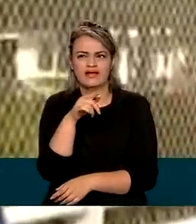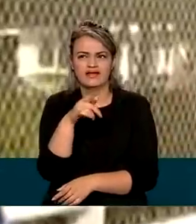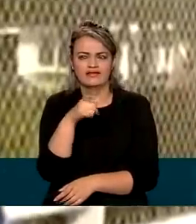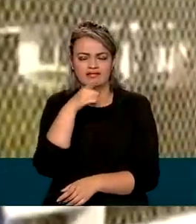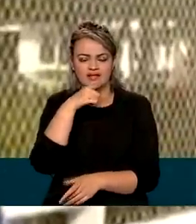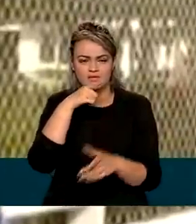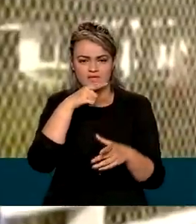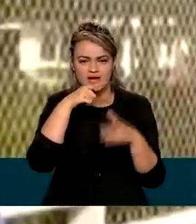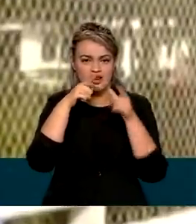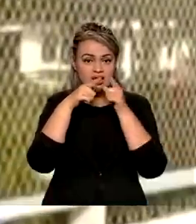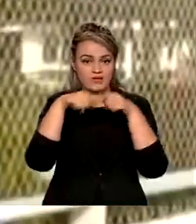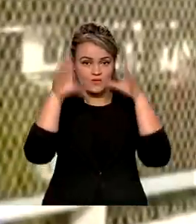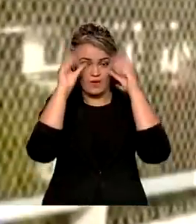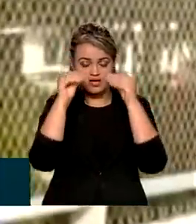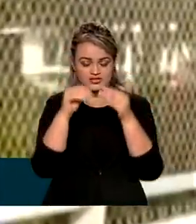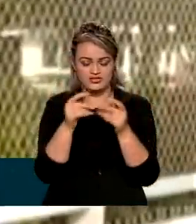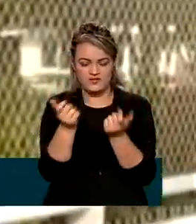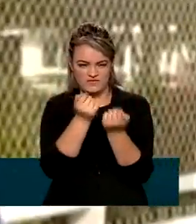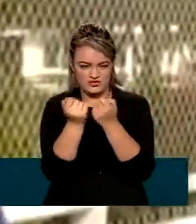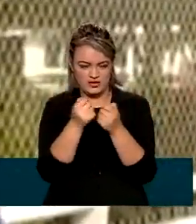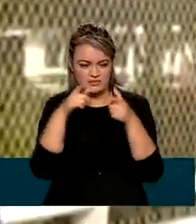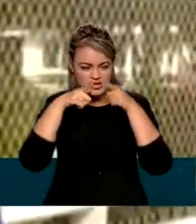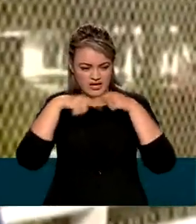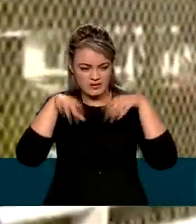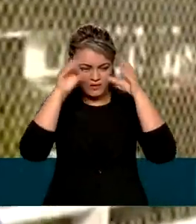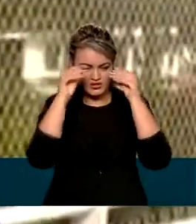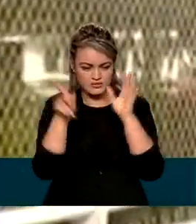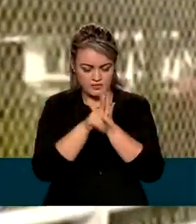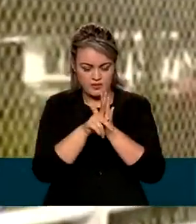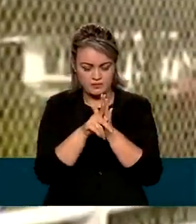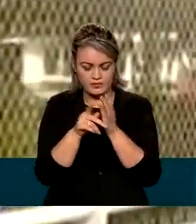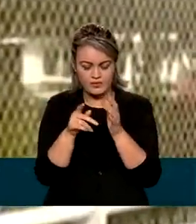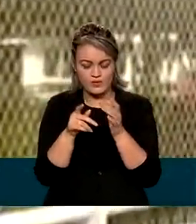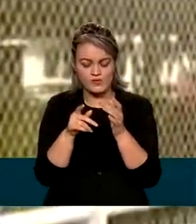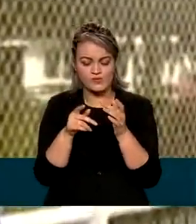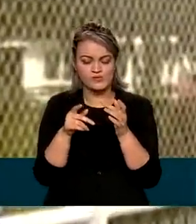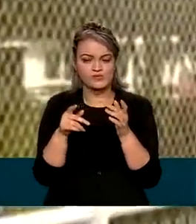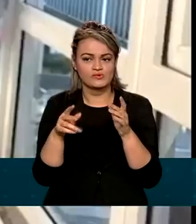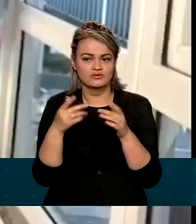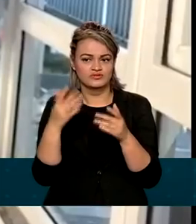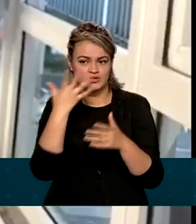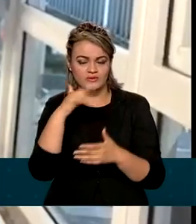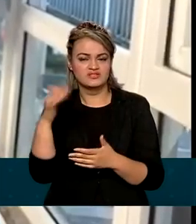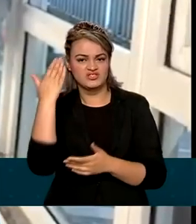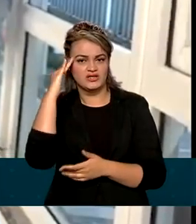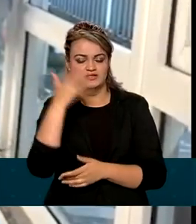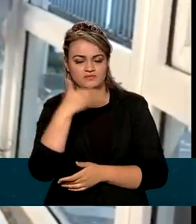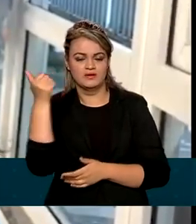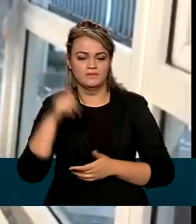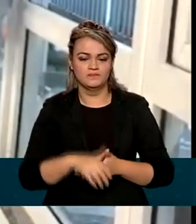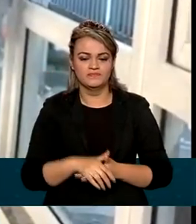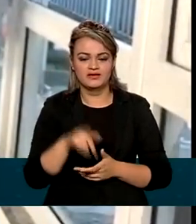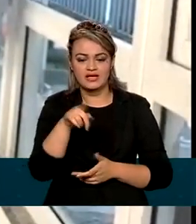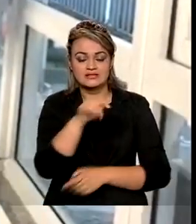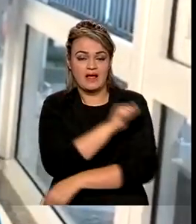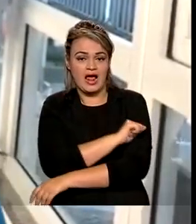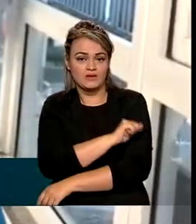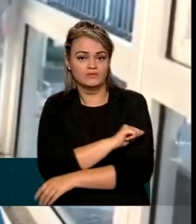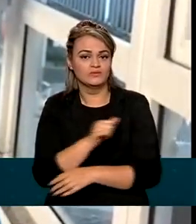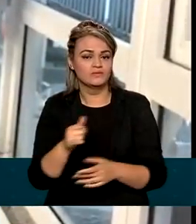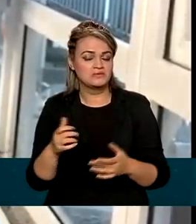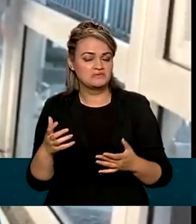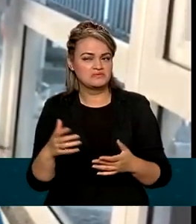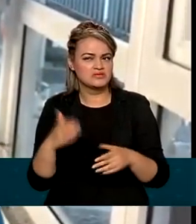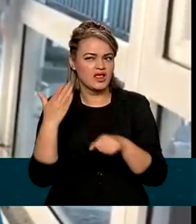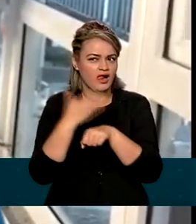atrair o interesse dele mais e ele vai conseguir aprender com uma naturalidade maior. O estudante, quando ele se aprimora e ele realmente